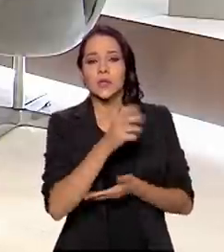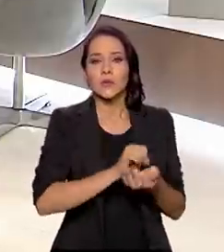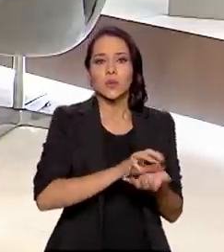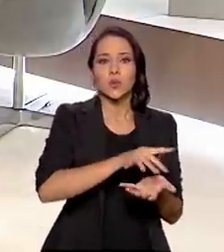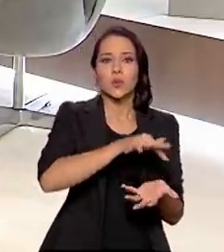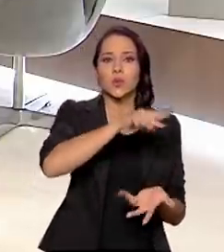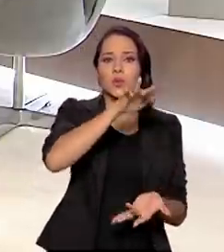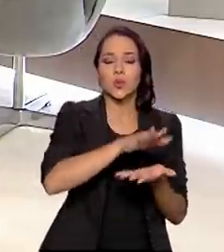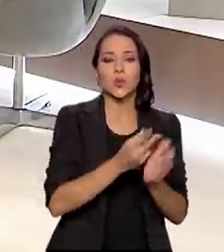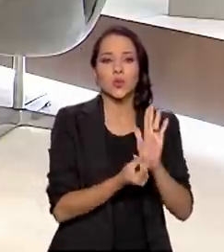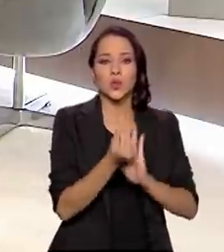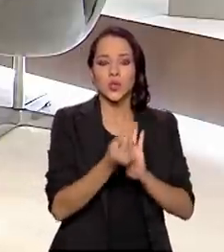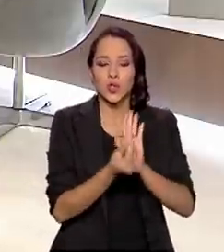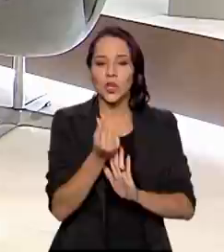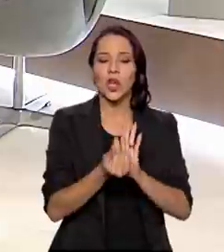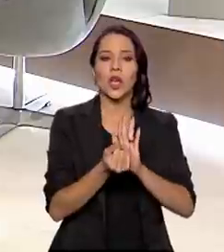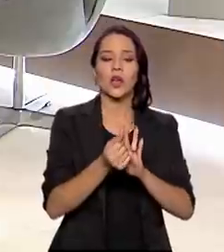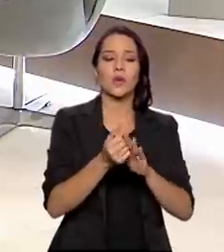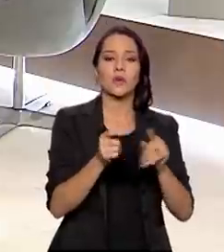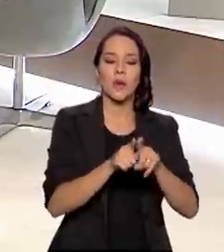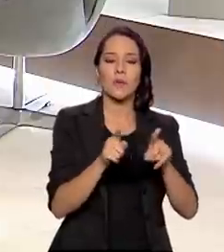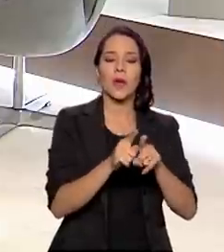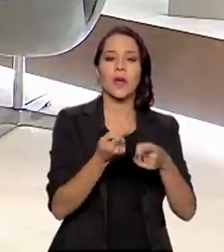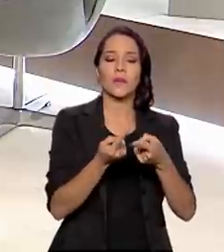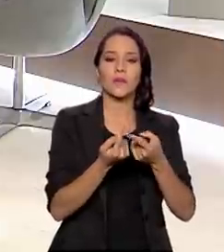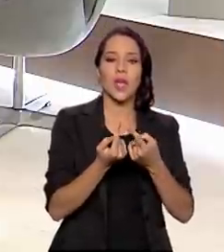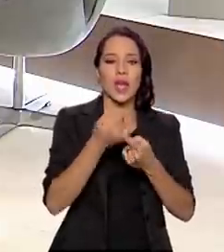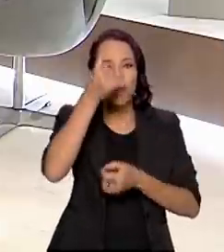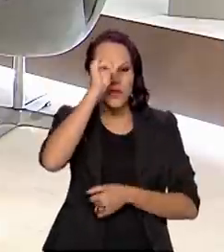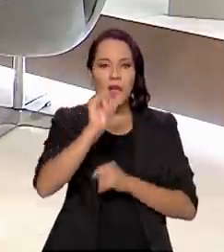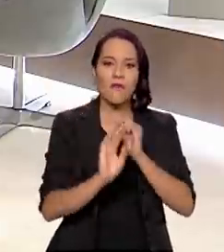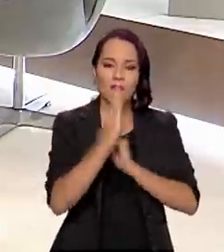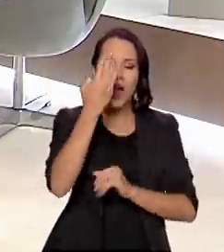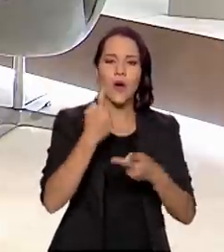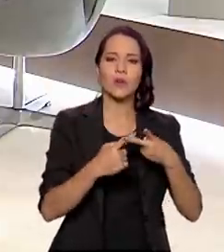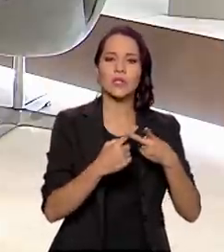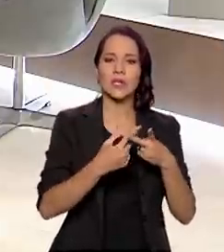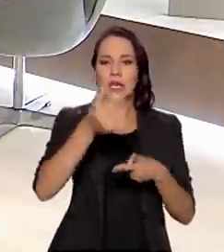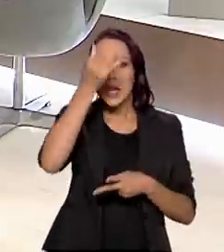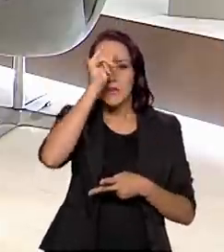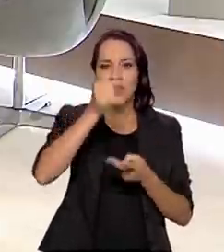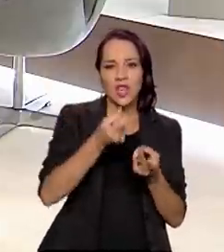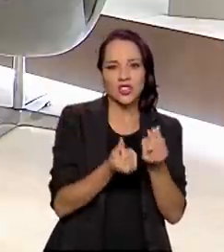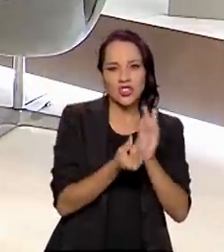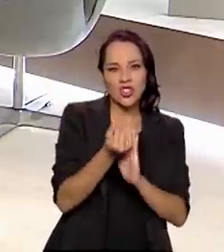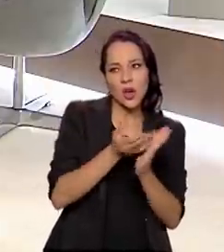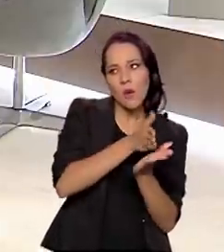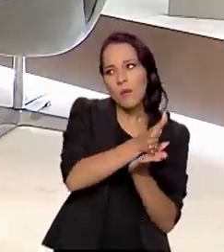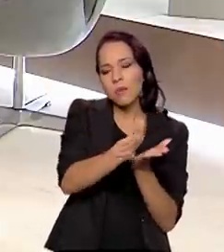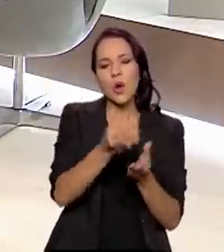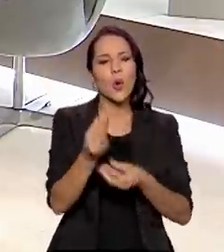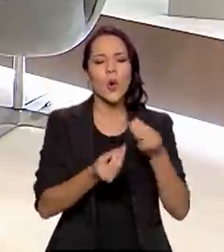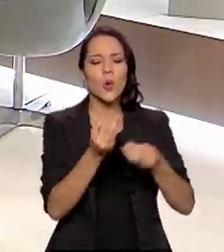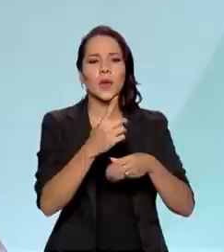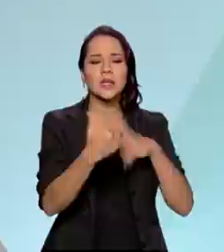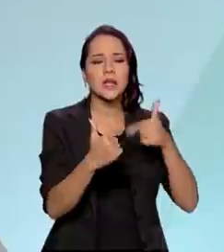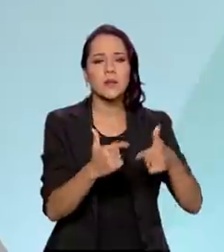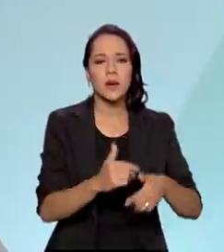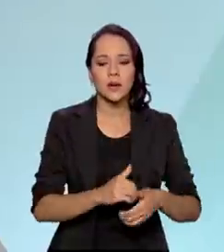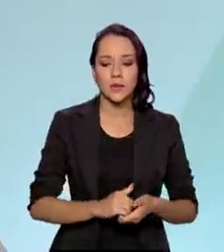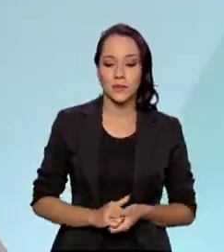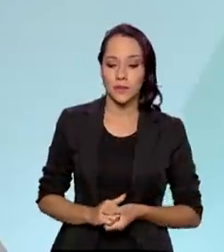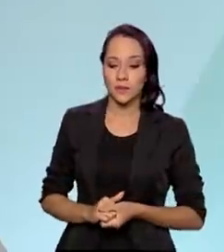elevado de recursos ali na Dataprev e combater fraudes, combater desvios? Como é que está sendo esse trabalho, presidente?